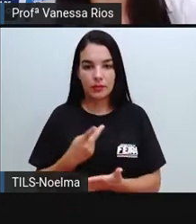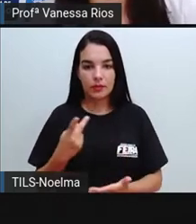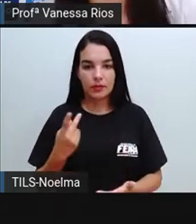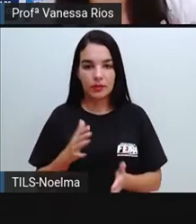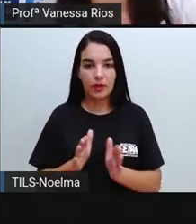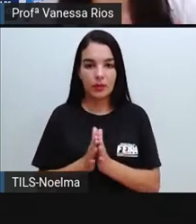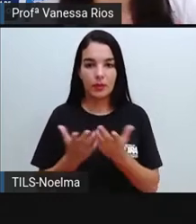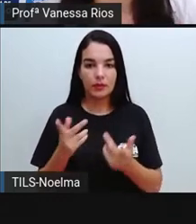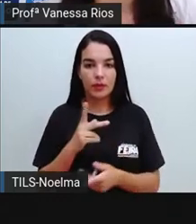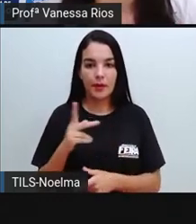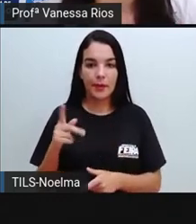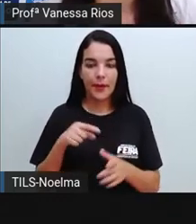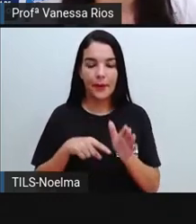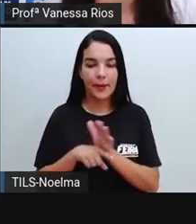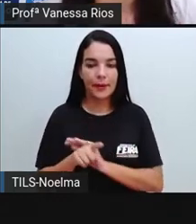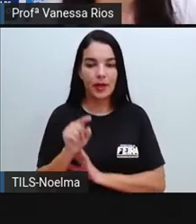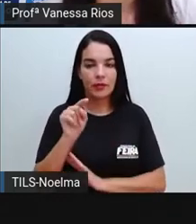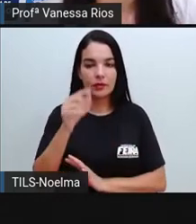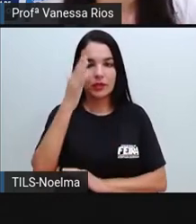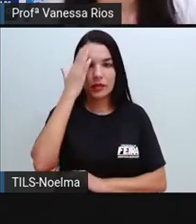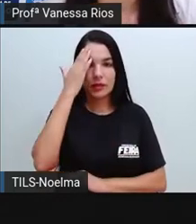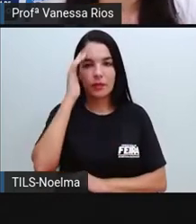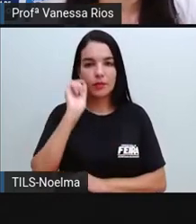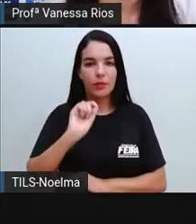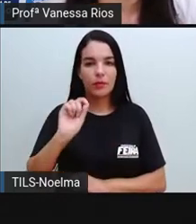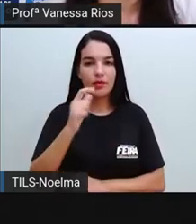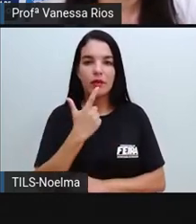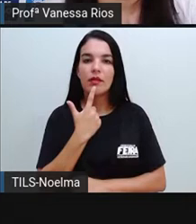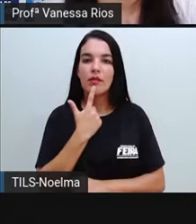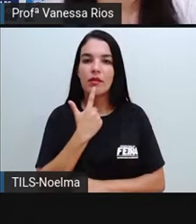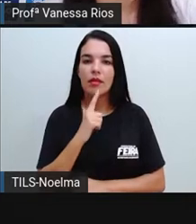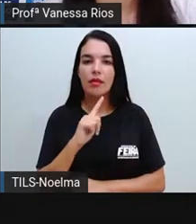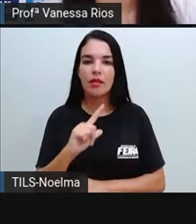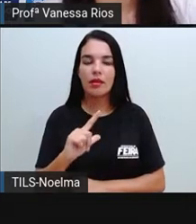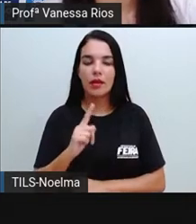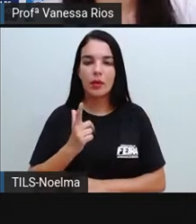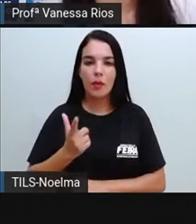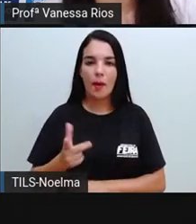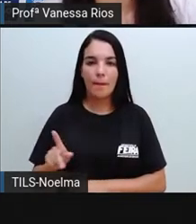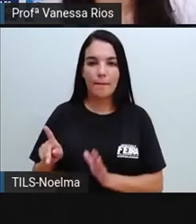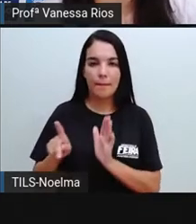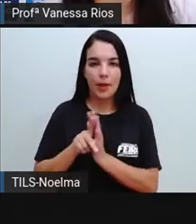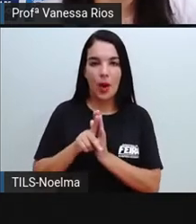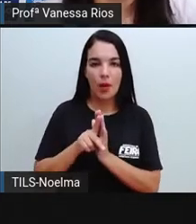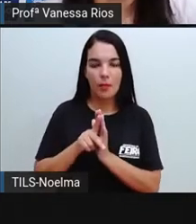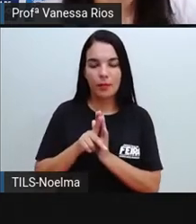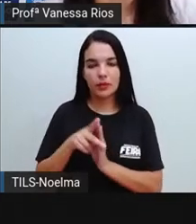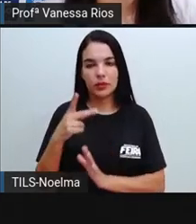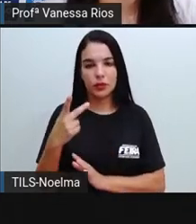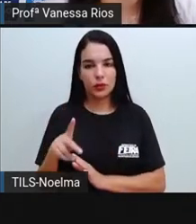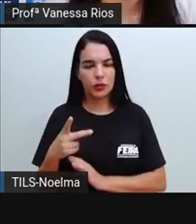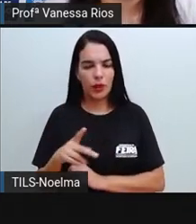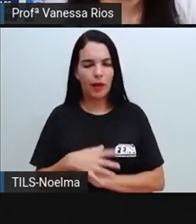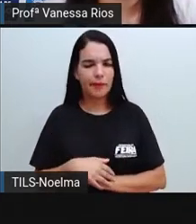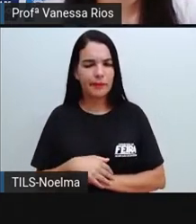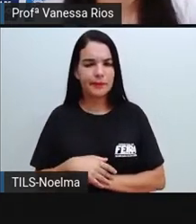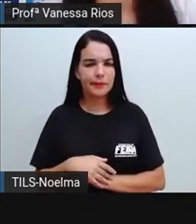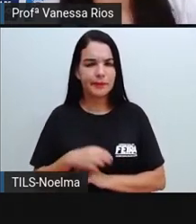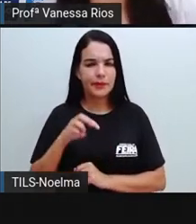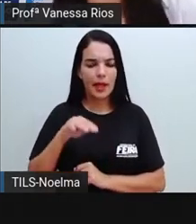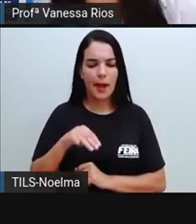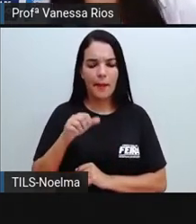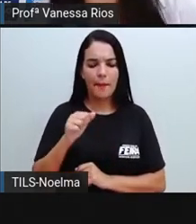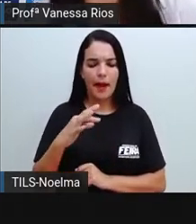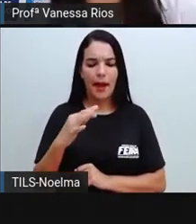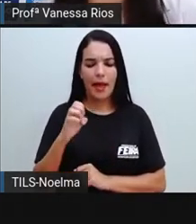própria pergunta aí, você sabe o que é língua materna? É para que a gente tenha o conhecimento sobre esse tema e,